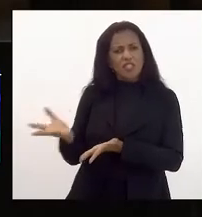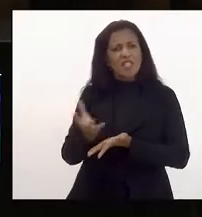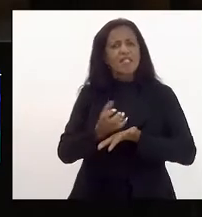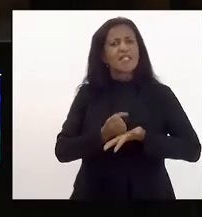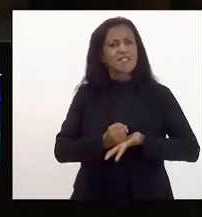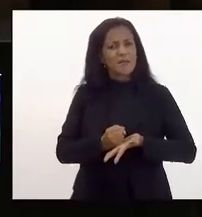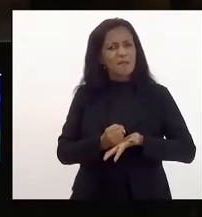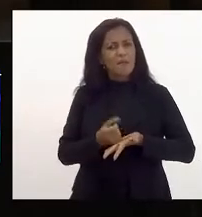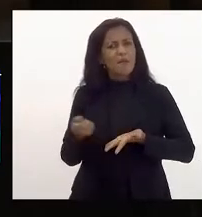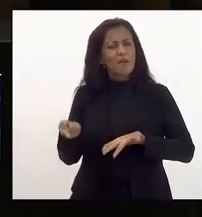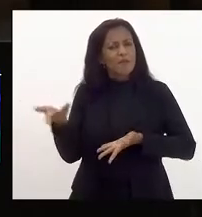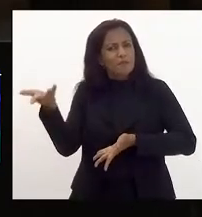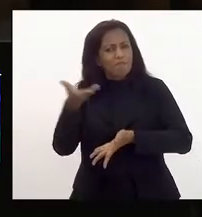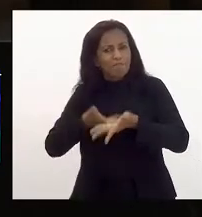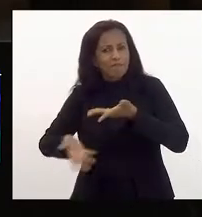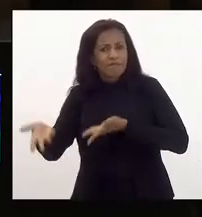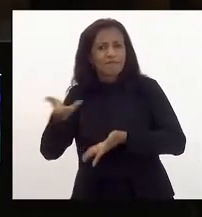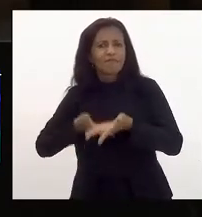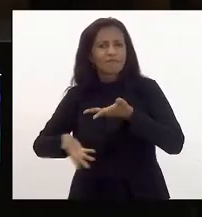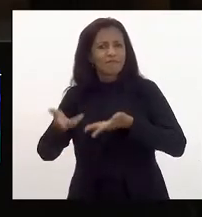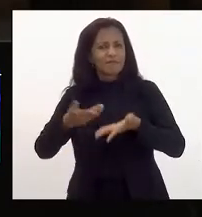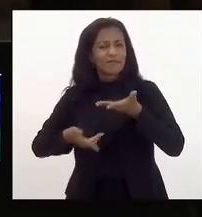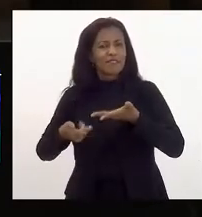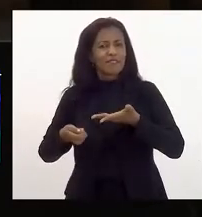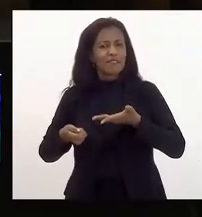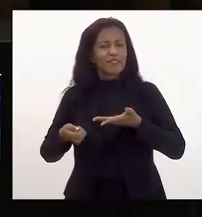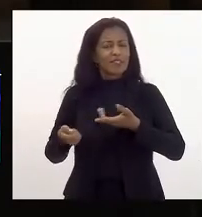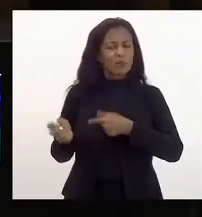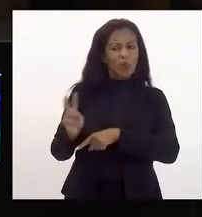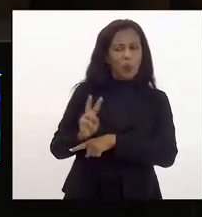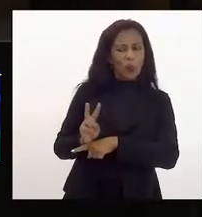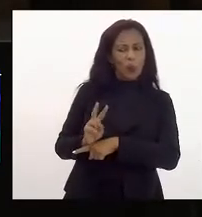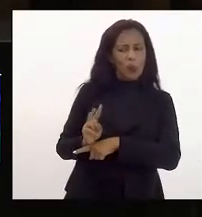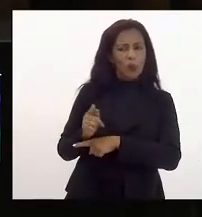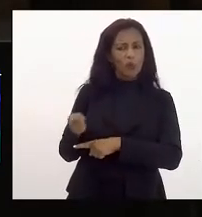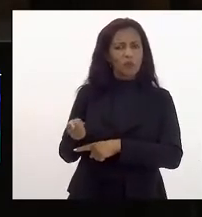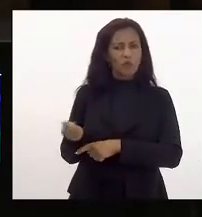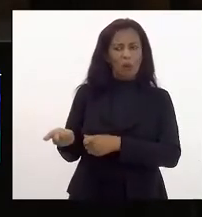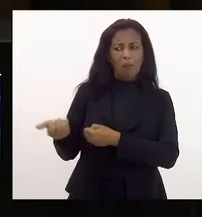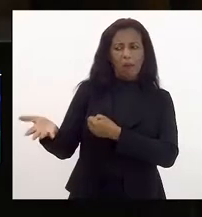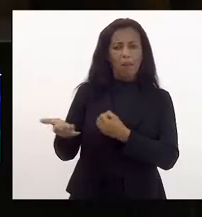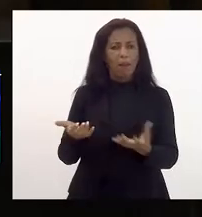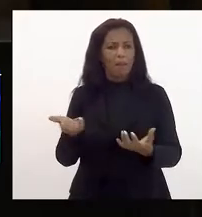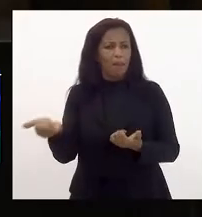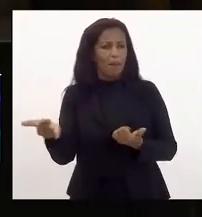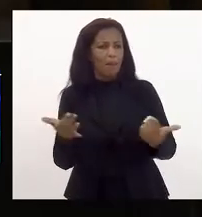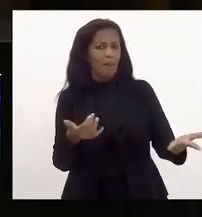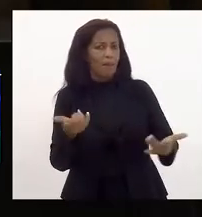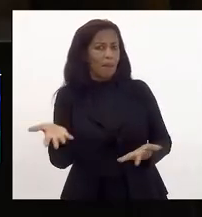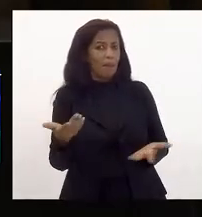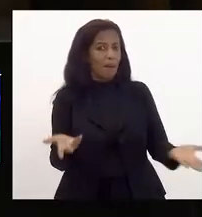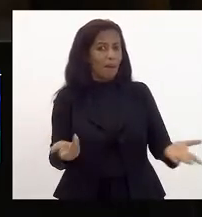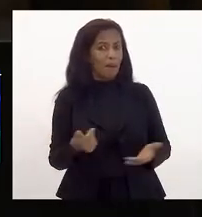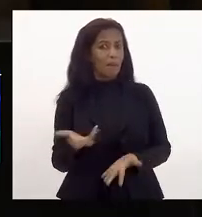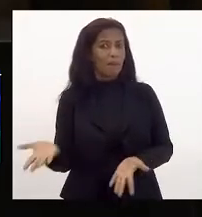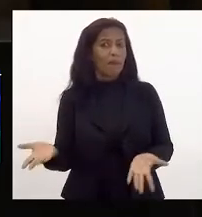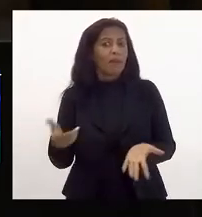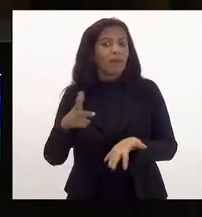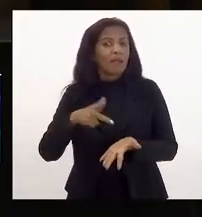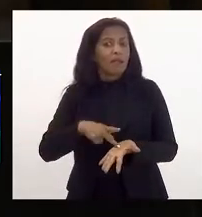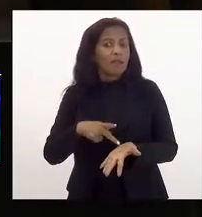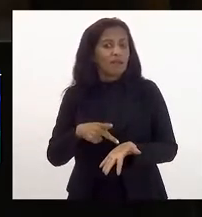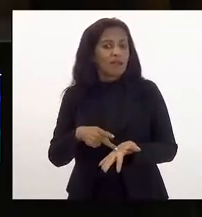com esses benefícios fiscais dados à torta e à direita aí para quem na verdade